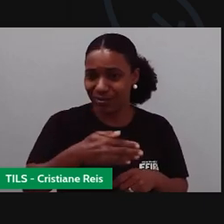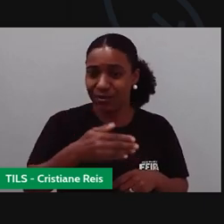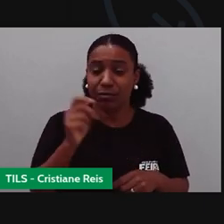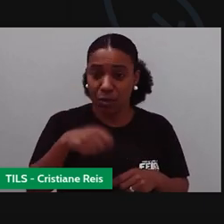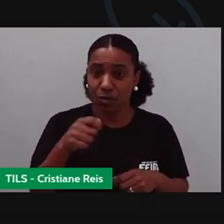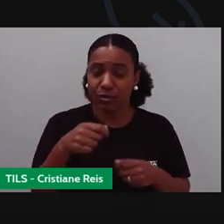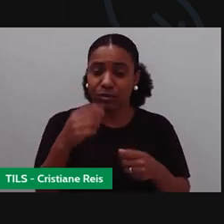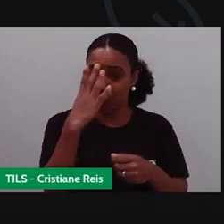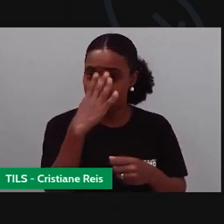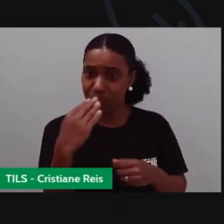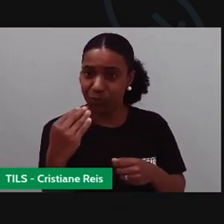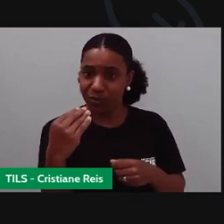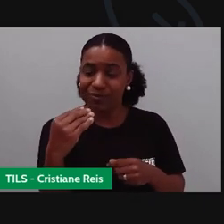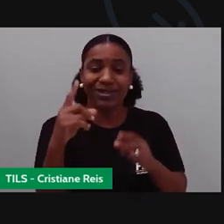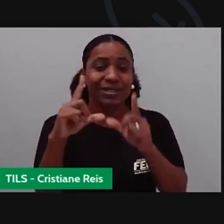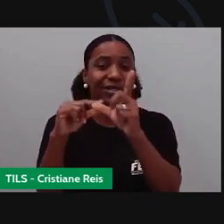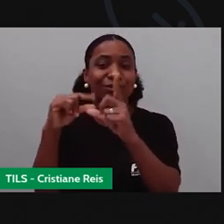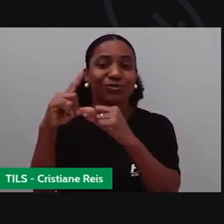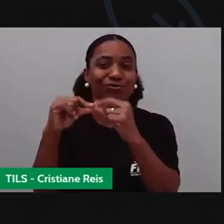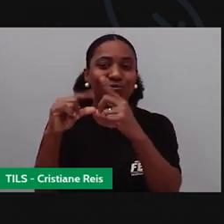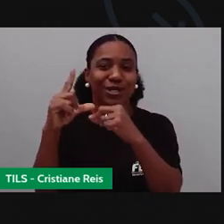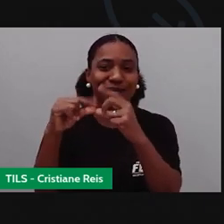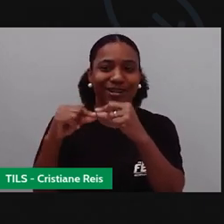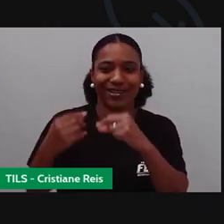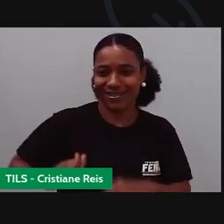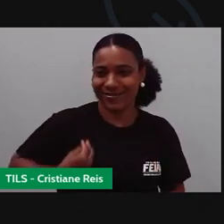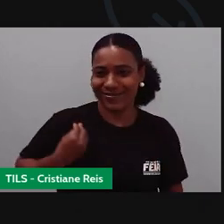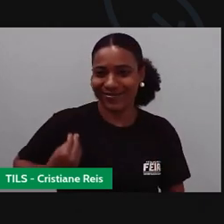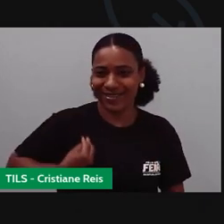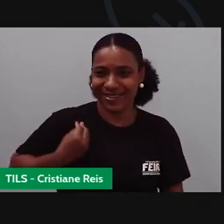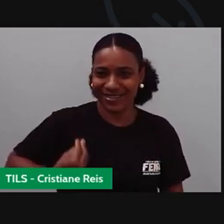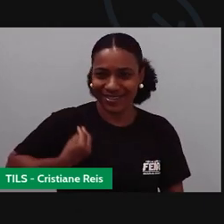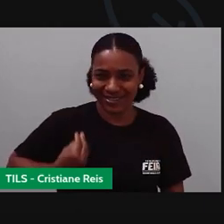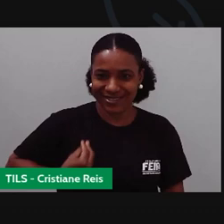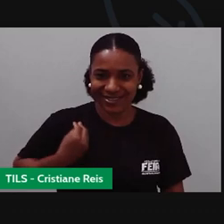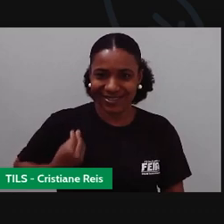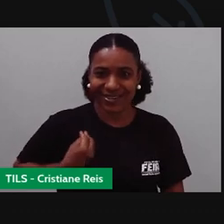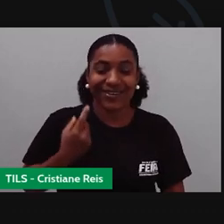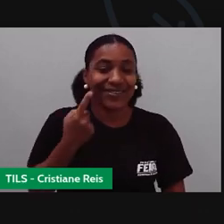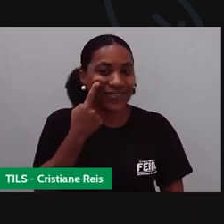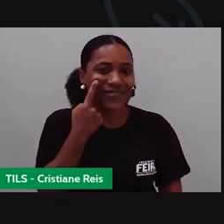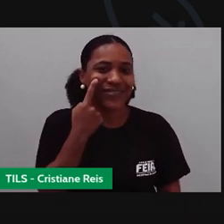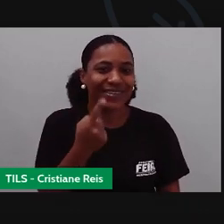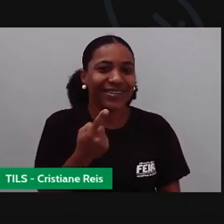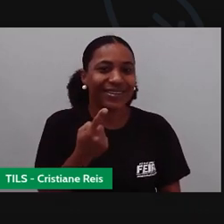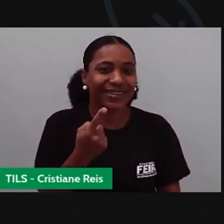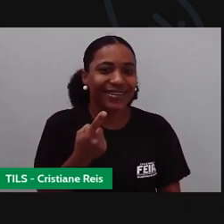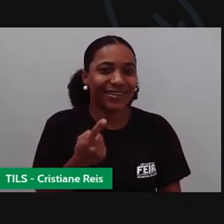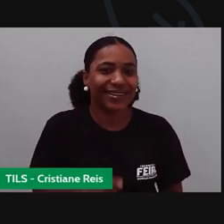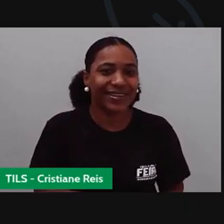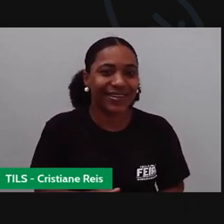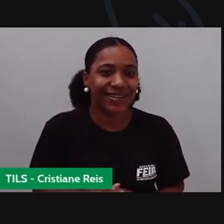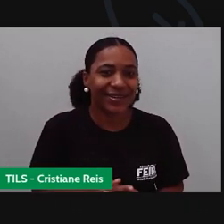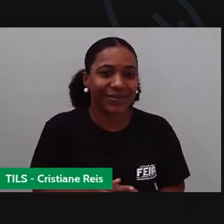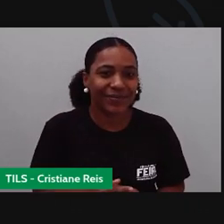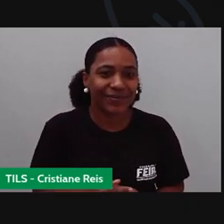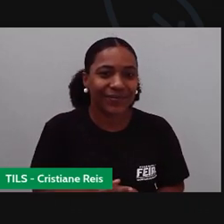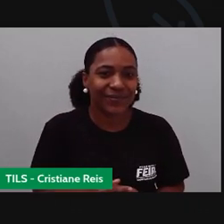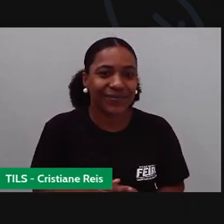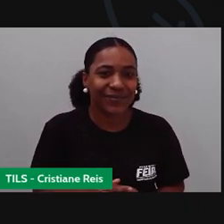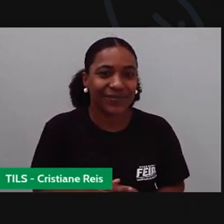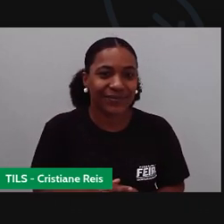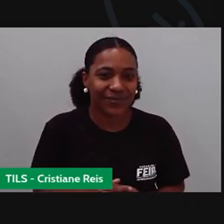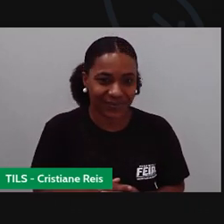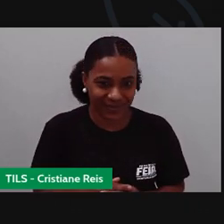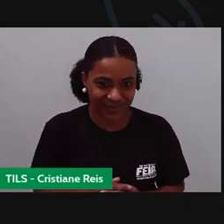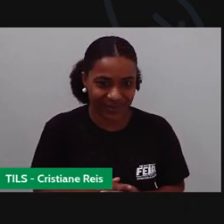do corpo de bombeiro, a estrela da vida. E a estrela da vida é o quê, ó? Vamos lembrar aqui. Primeiro, ó.